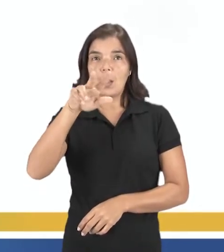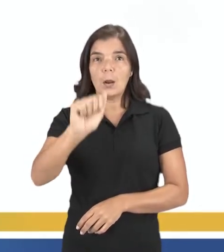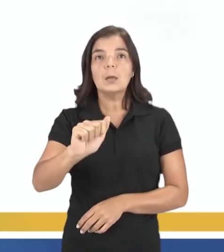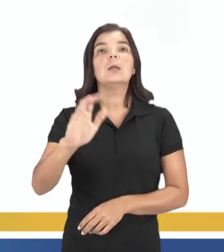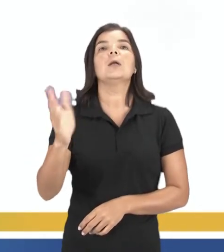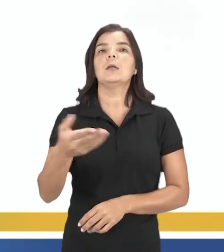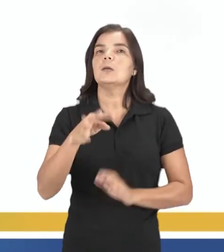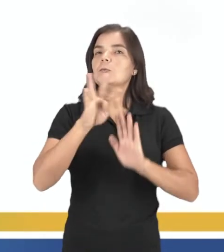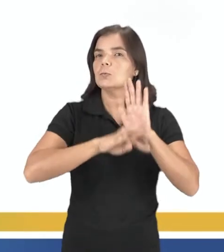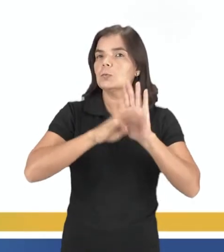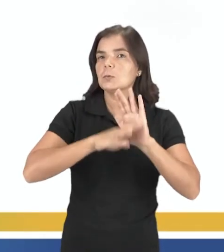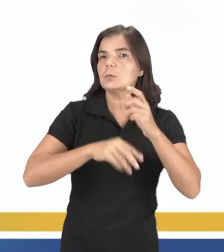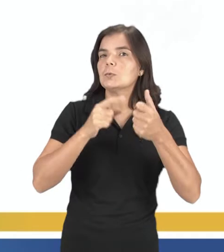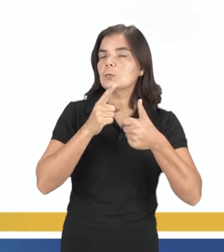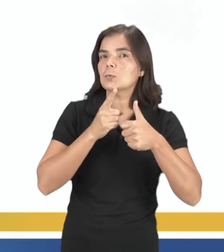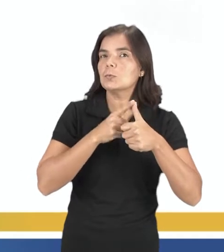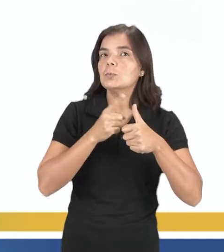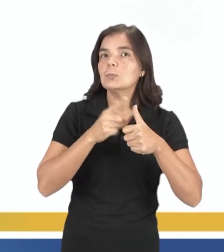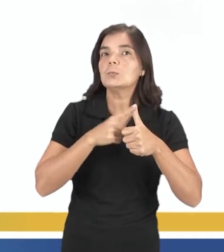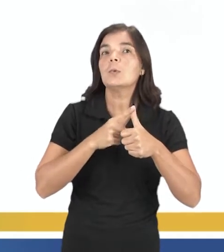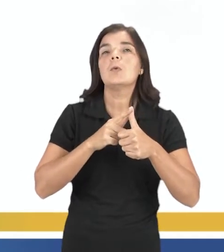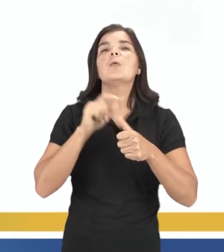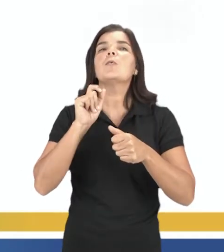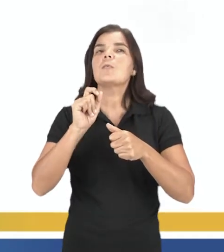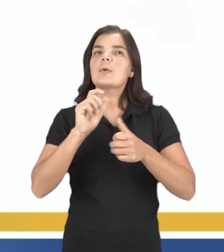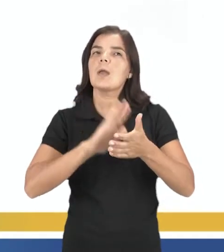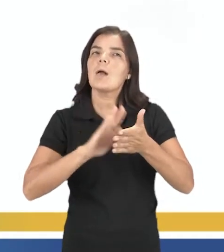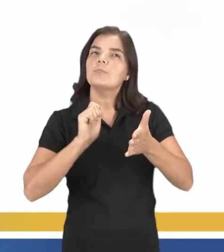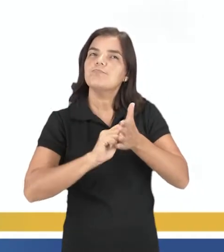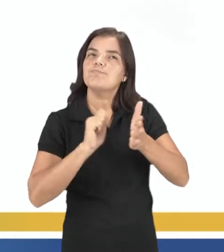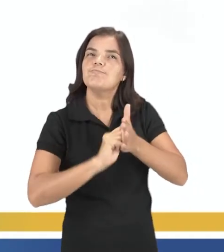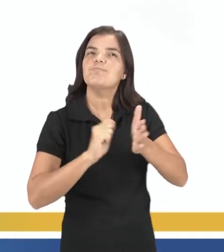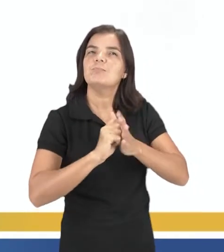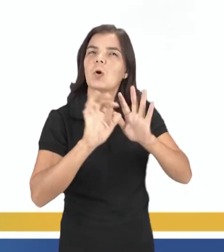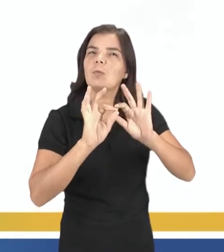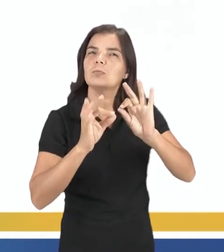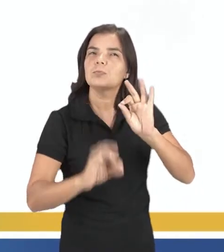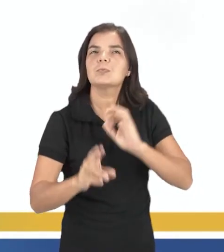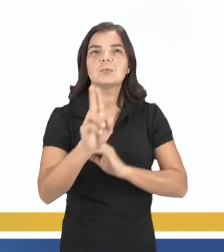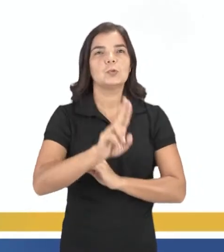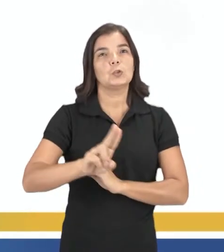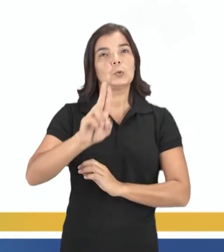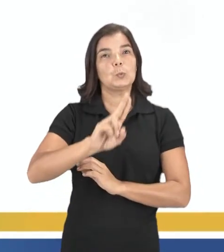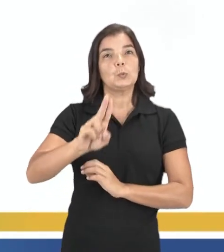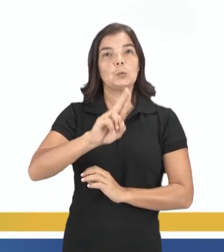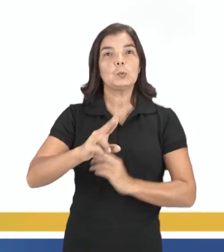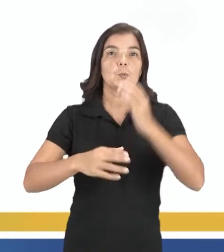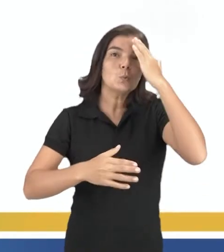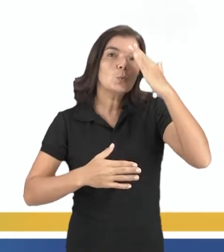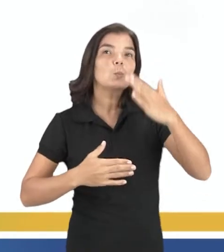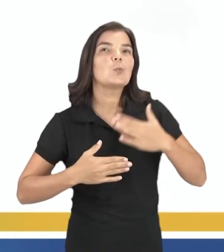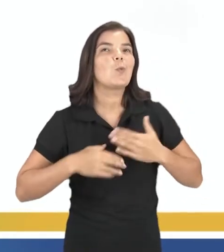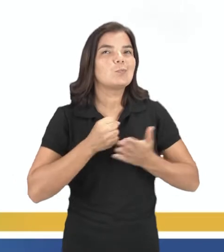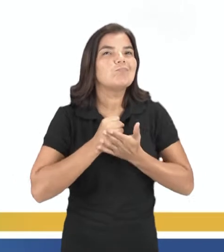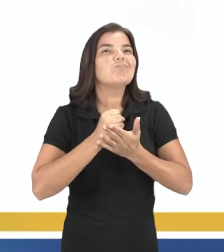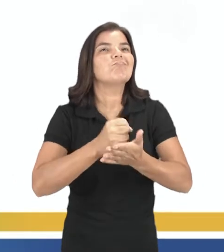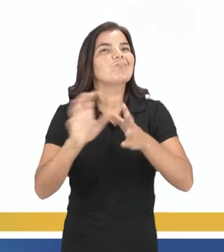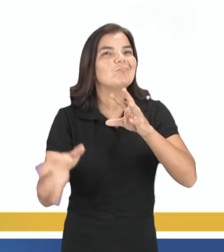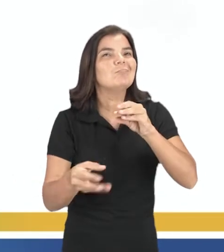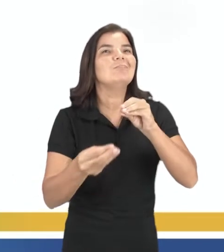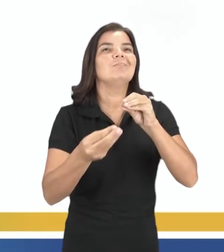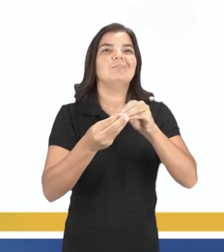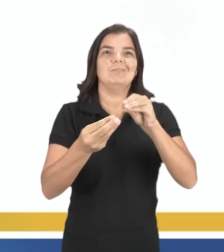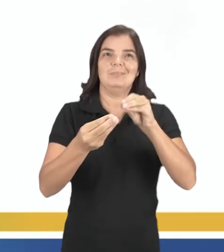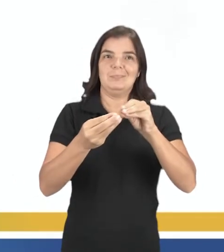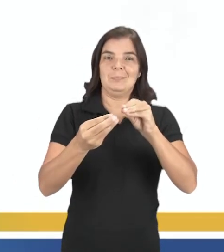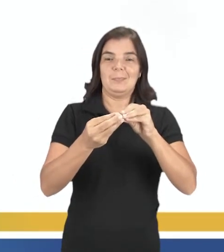Almeida, que é lá do texto 1, produz uma obra extensa em que utiliza, sobretudo, o corpo como suporte